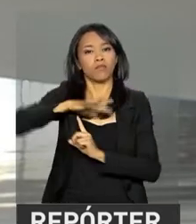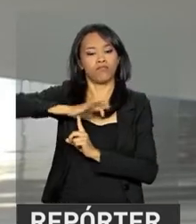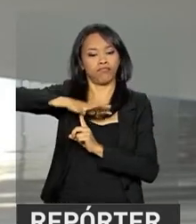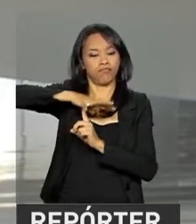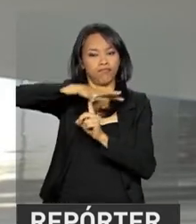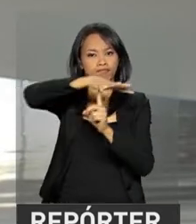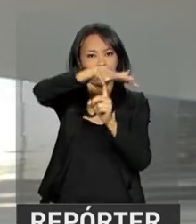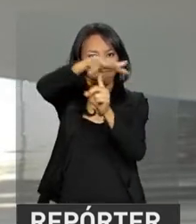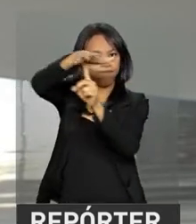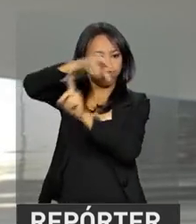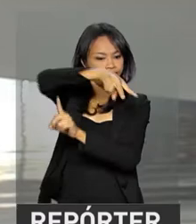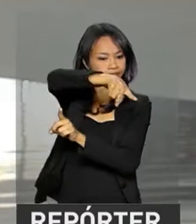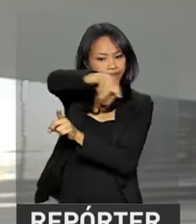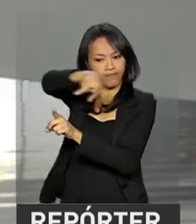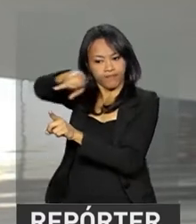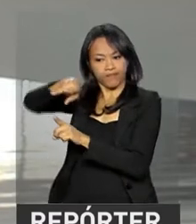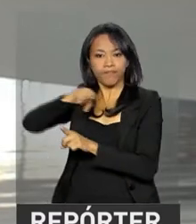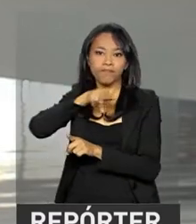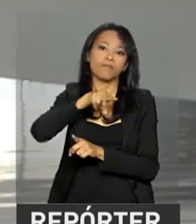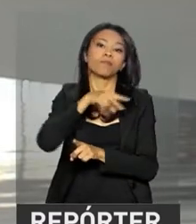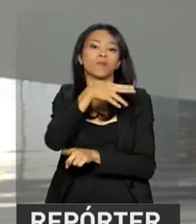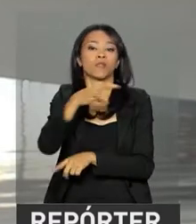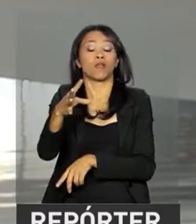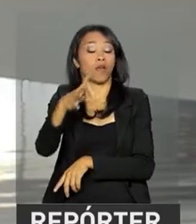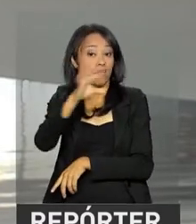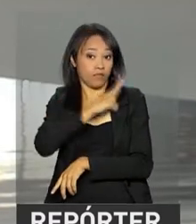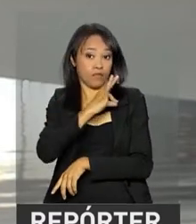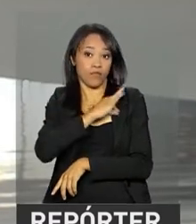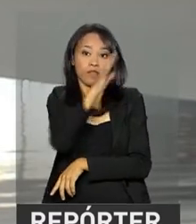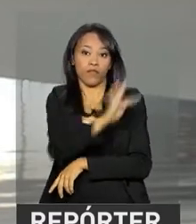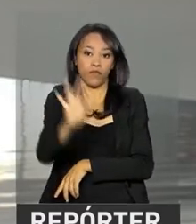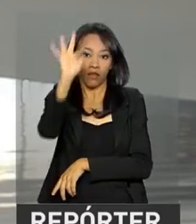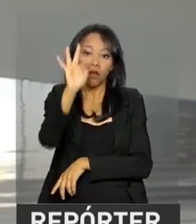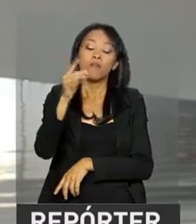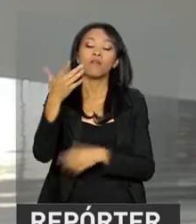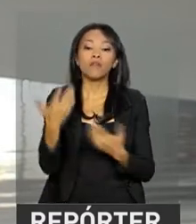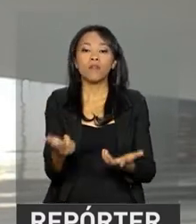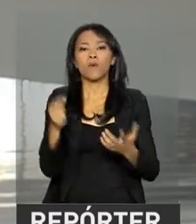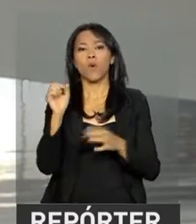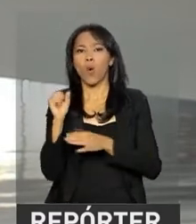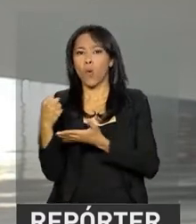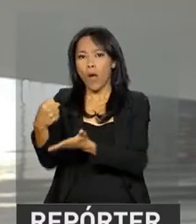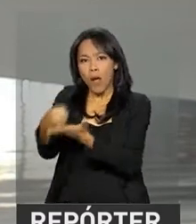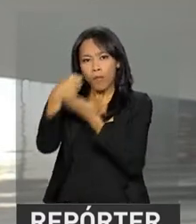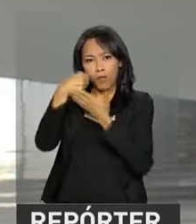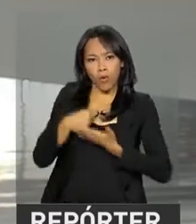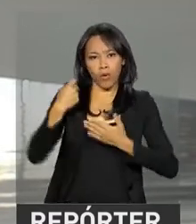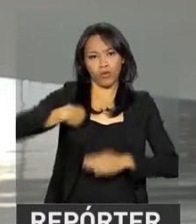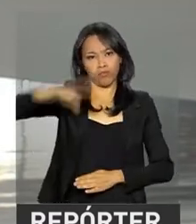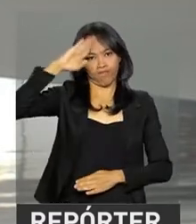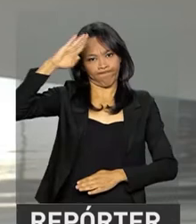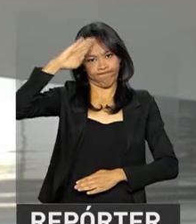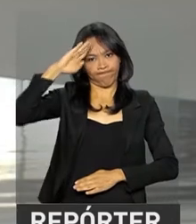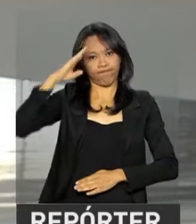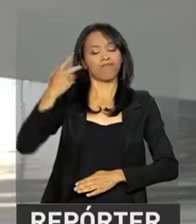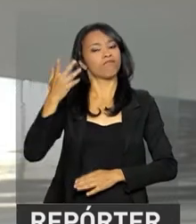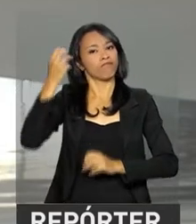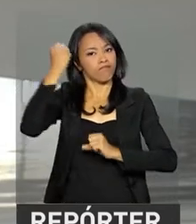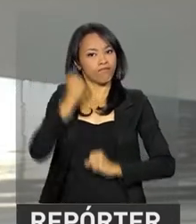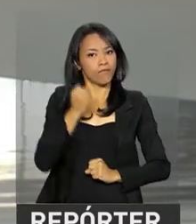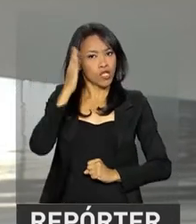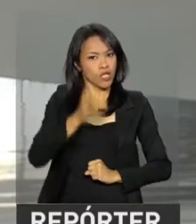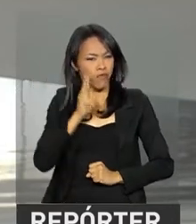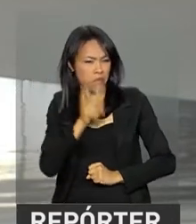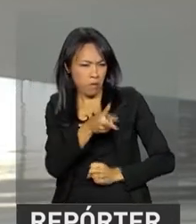atuação das tropas federais. Segundo o presidente, com apoio das Forças Armadas, já foi possível perceber uma